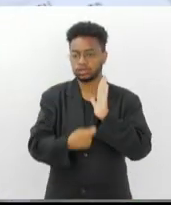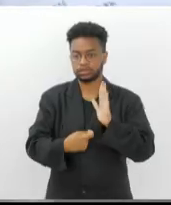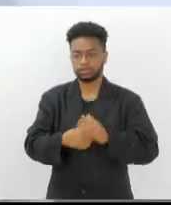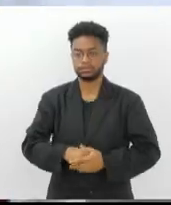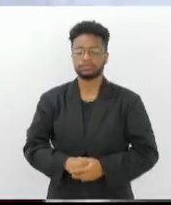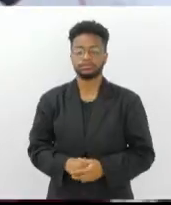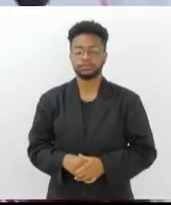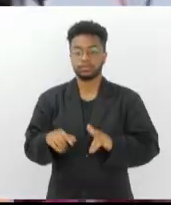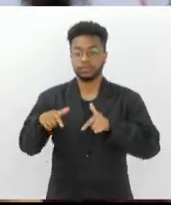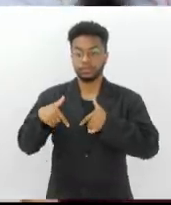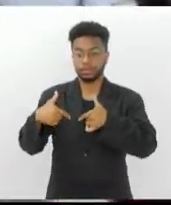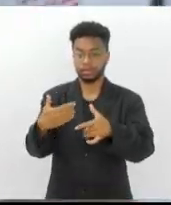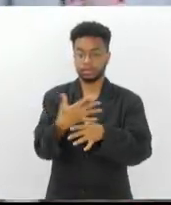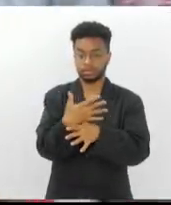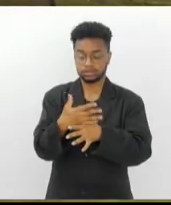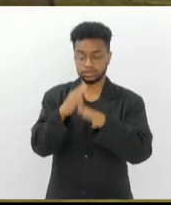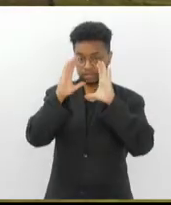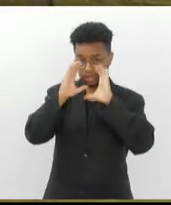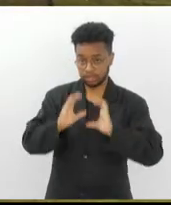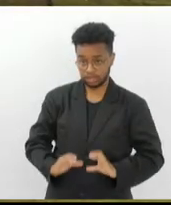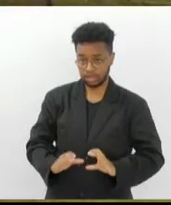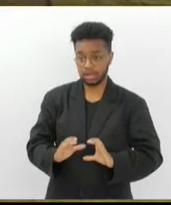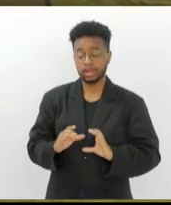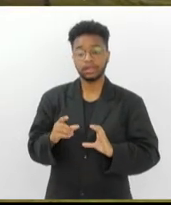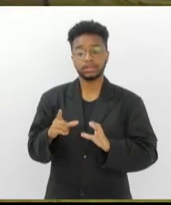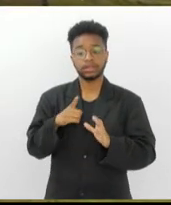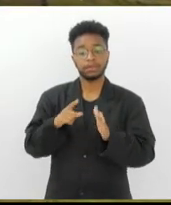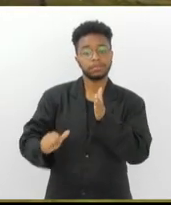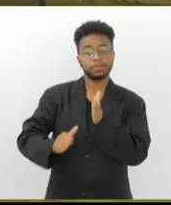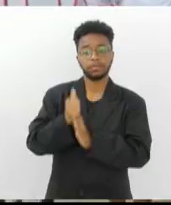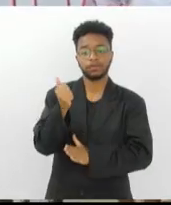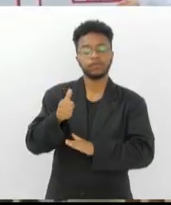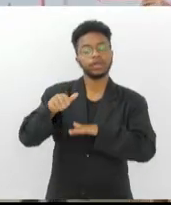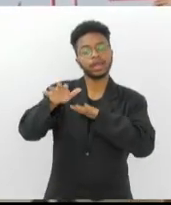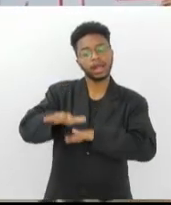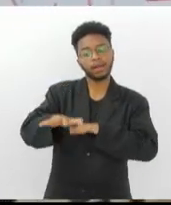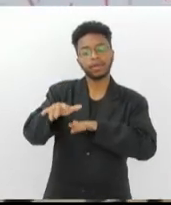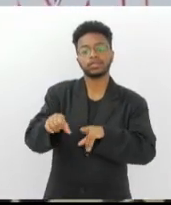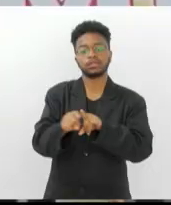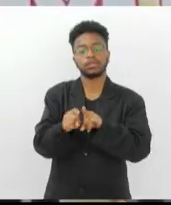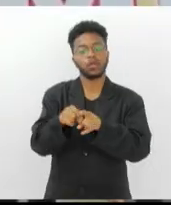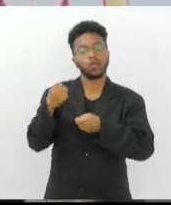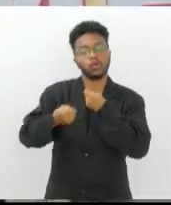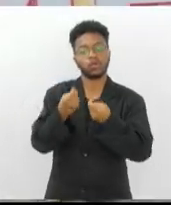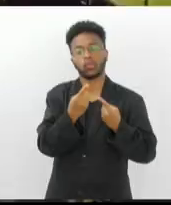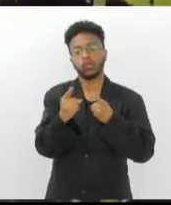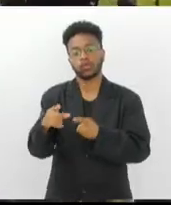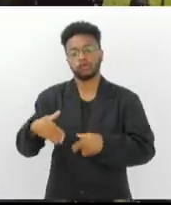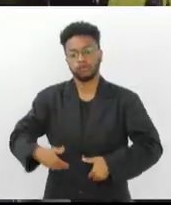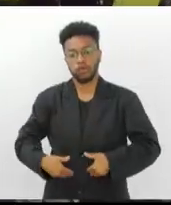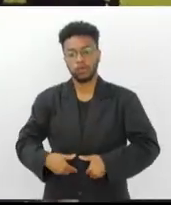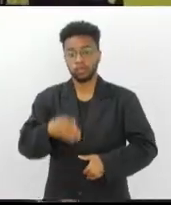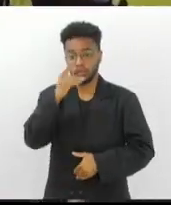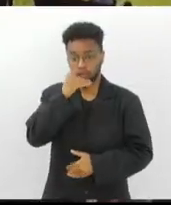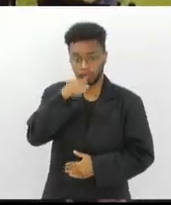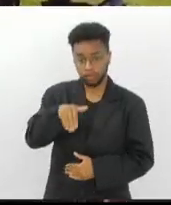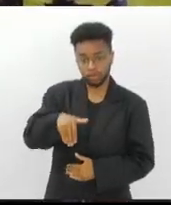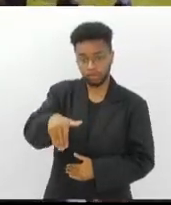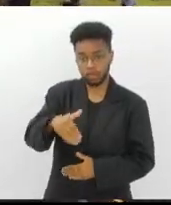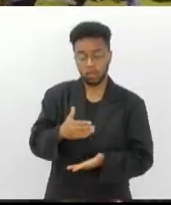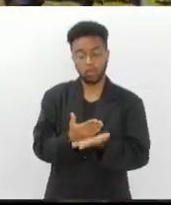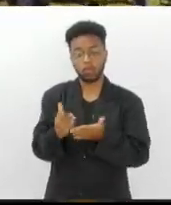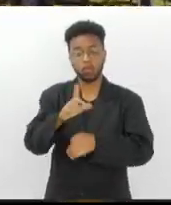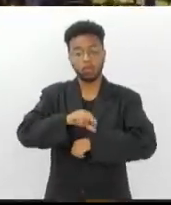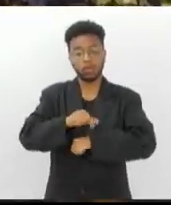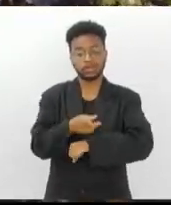A Ação da Cidadania está promovendo sua primeira corrida e caminhada contra a fome. Vai ser no próximo domingo, a partir